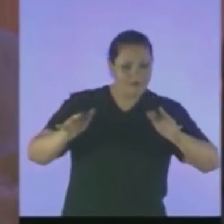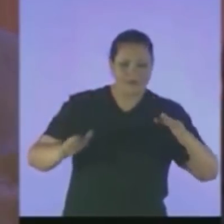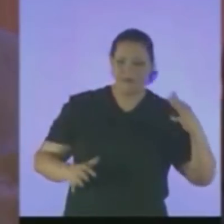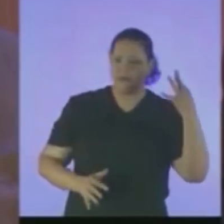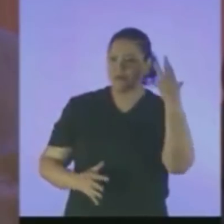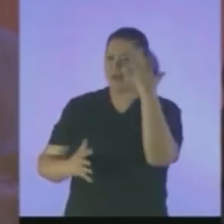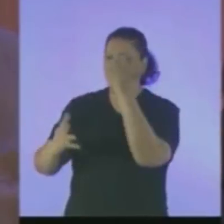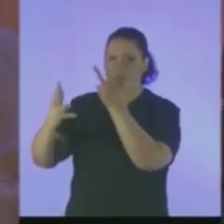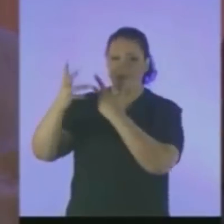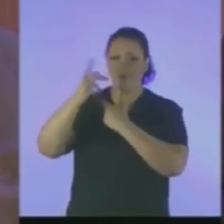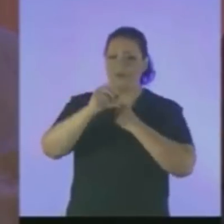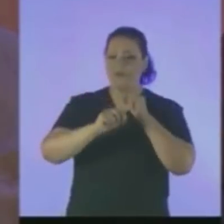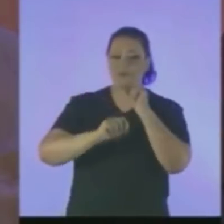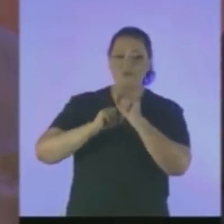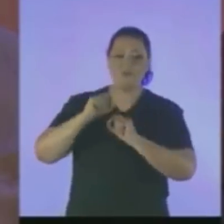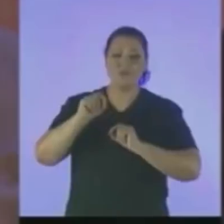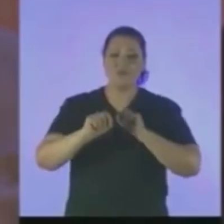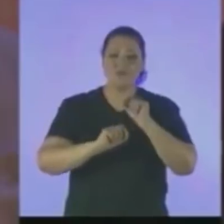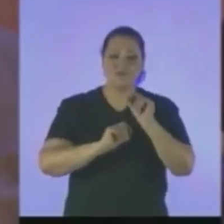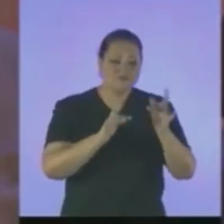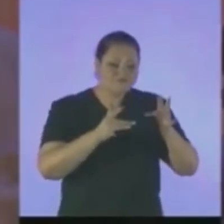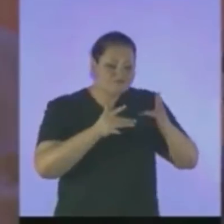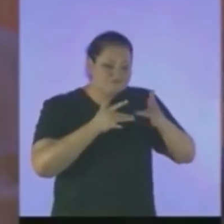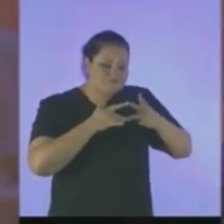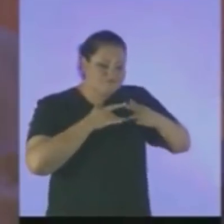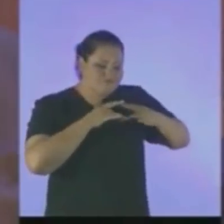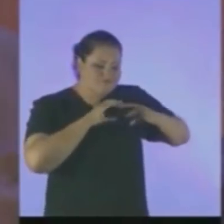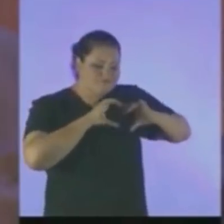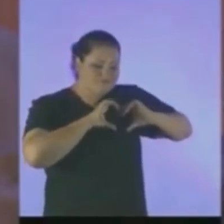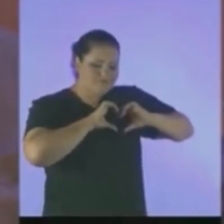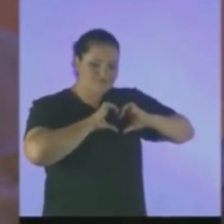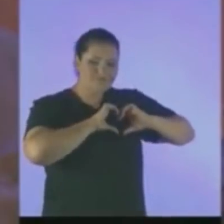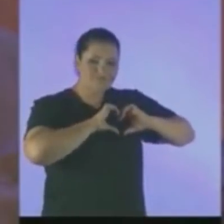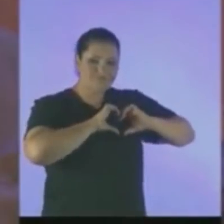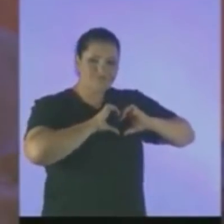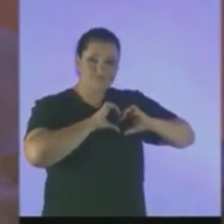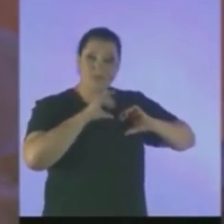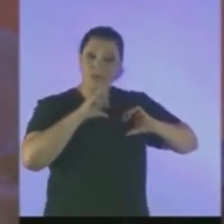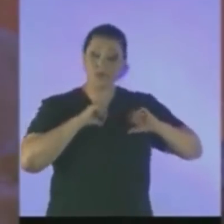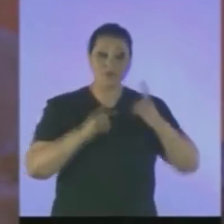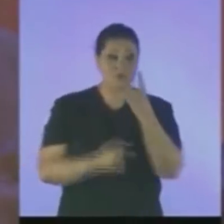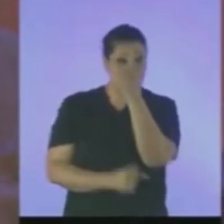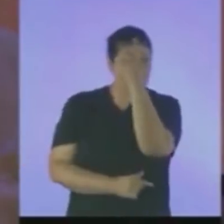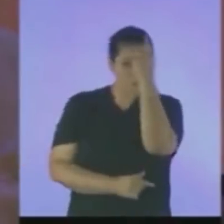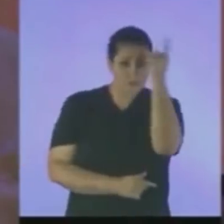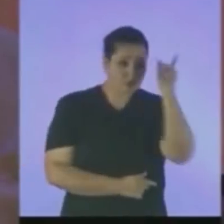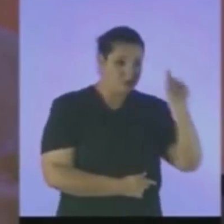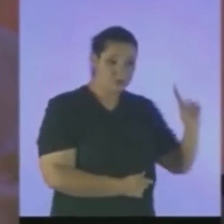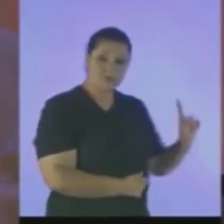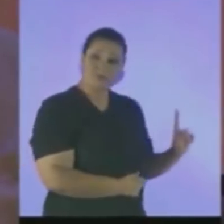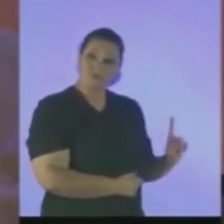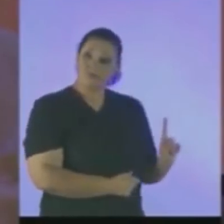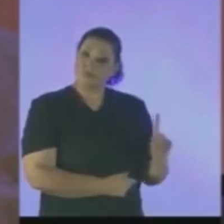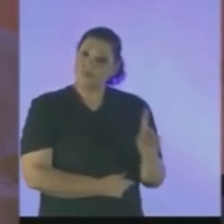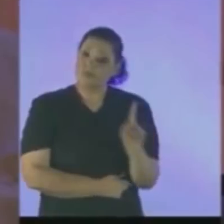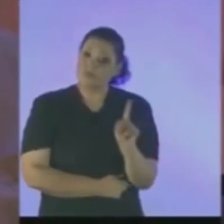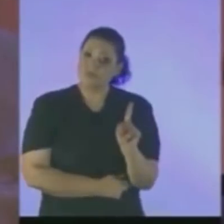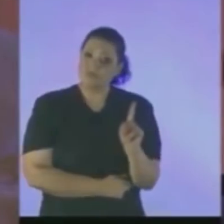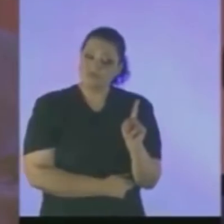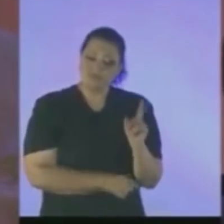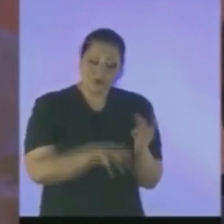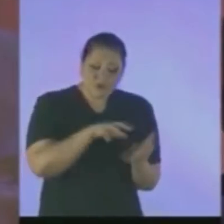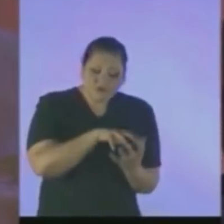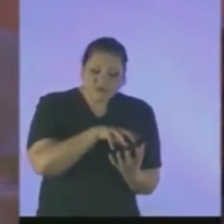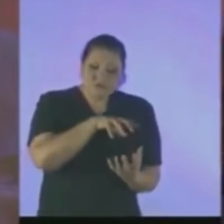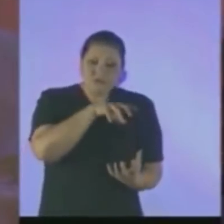que tocava o coração Apresentava-se o pastor De avançada idade